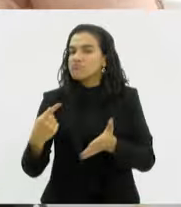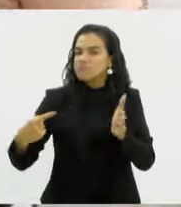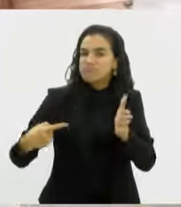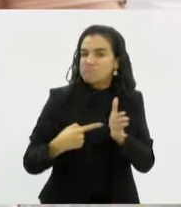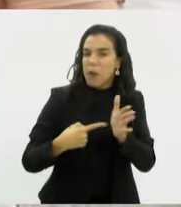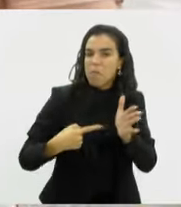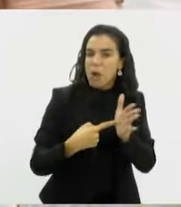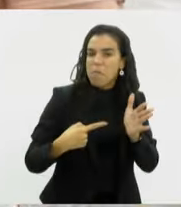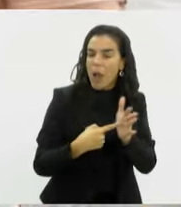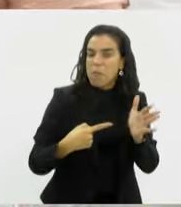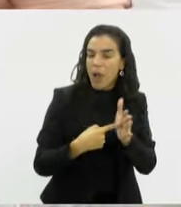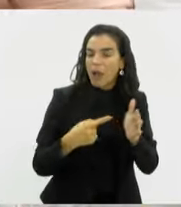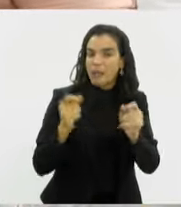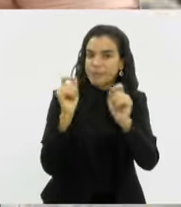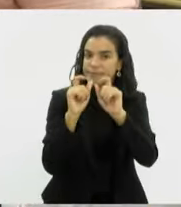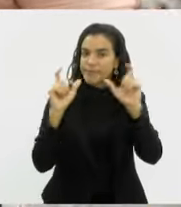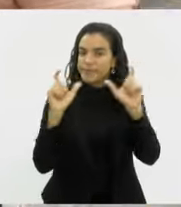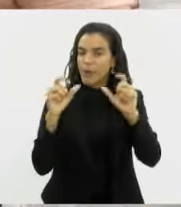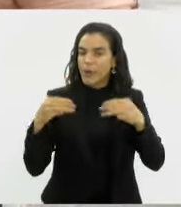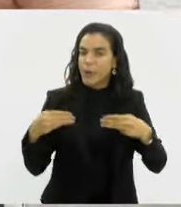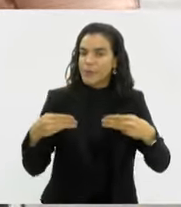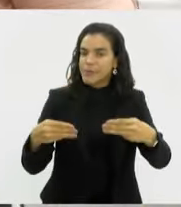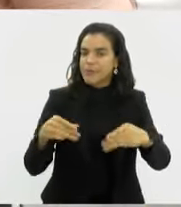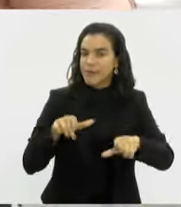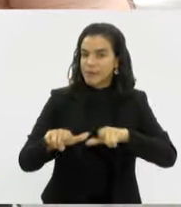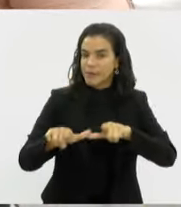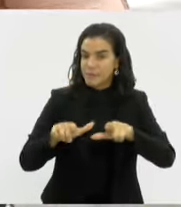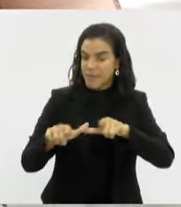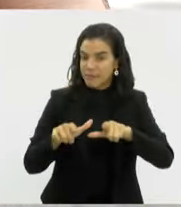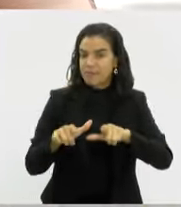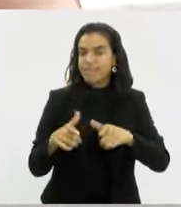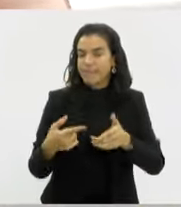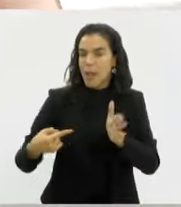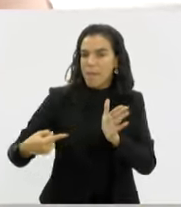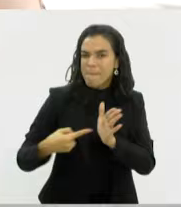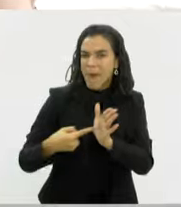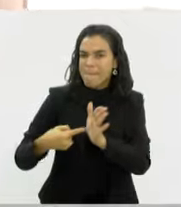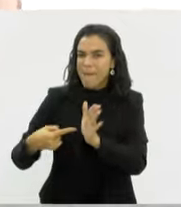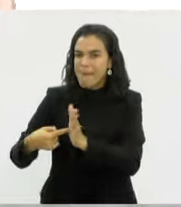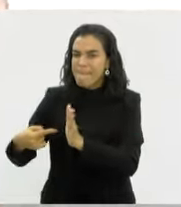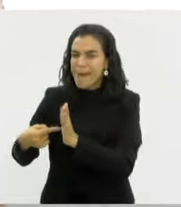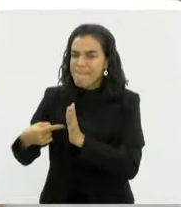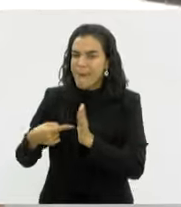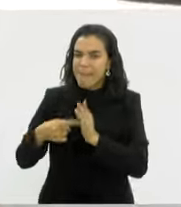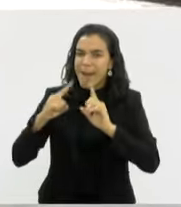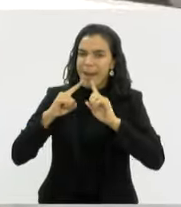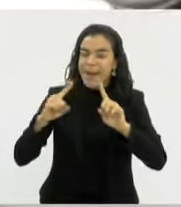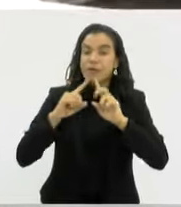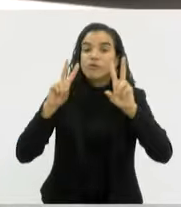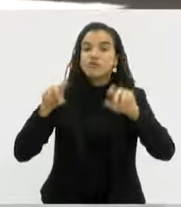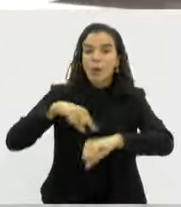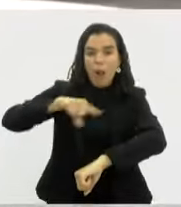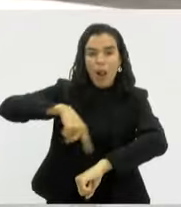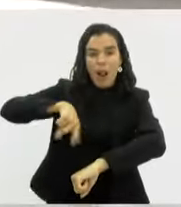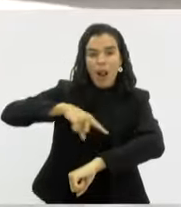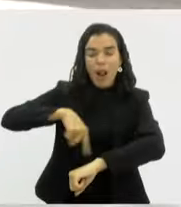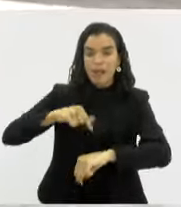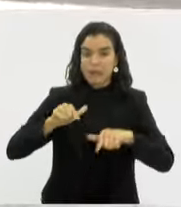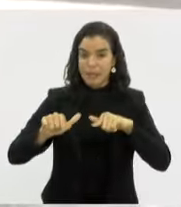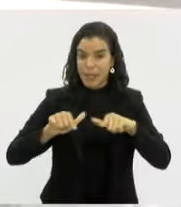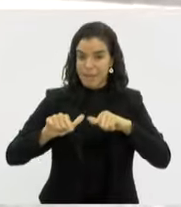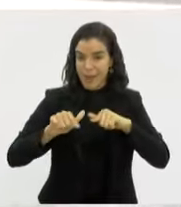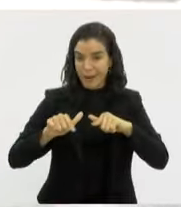desencadearam essa operação no Ministério do Trabalho? Bom dia. As demandas versavam majoritariamente sobre jornada, mas o que